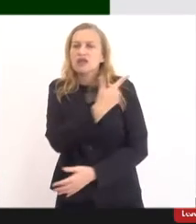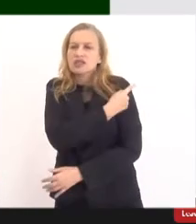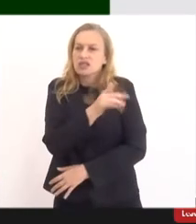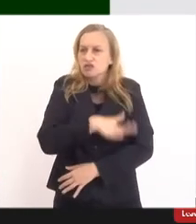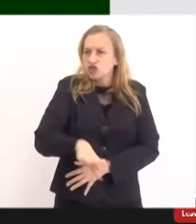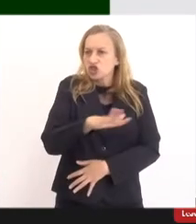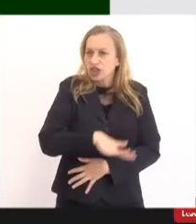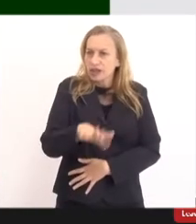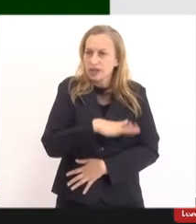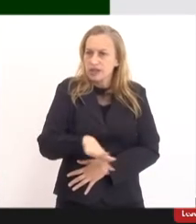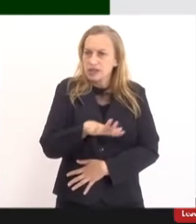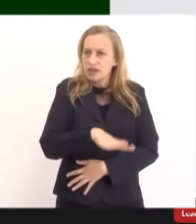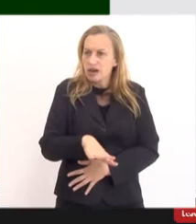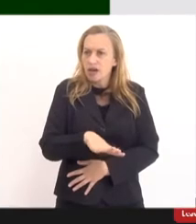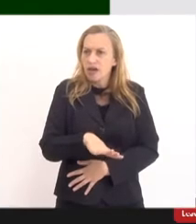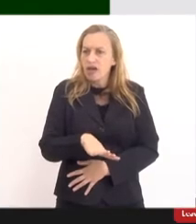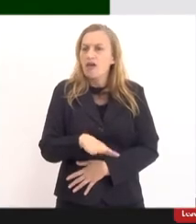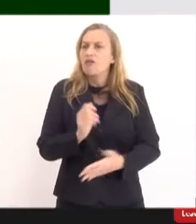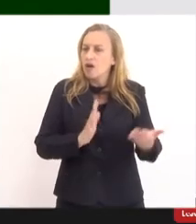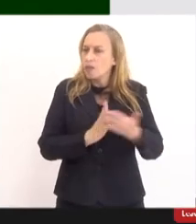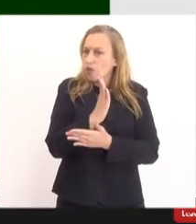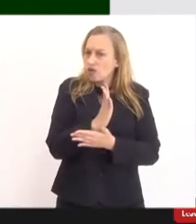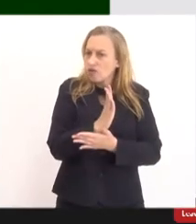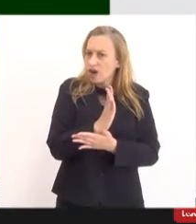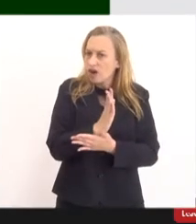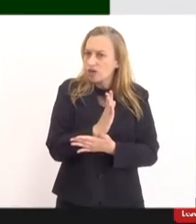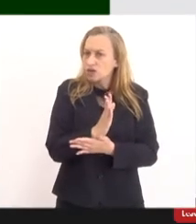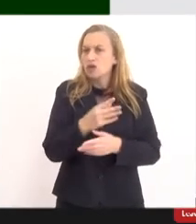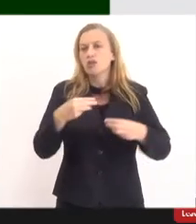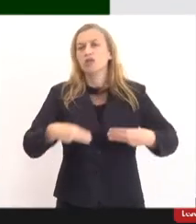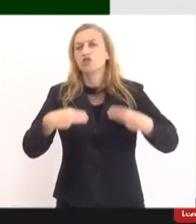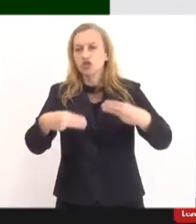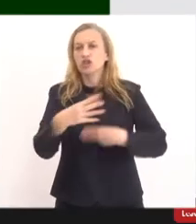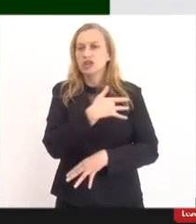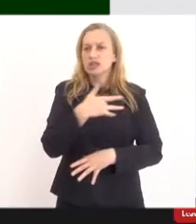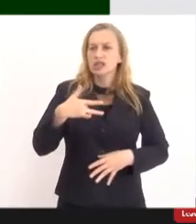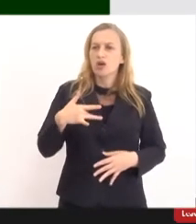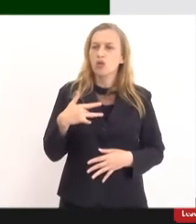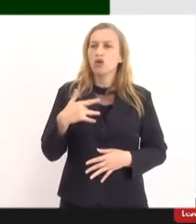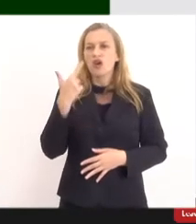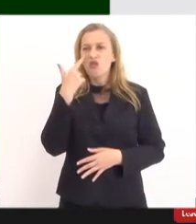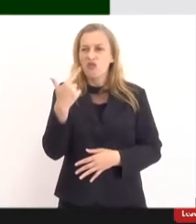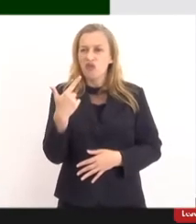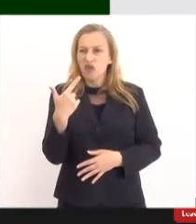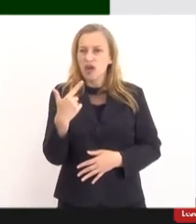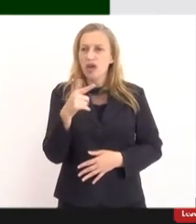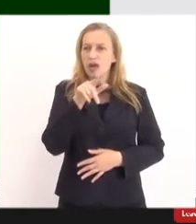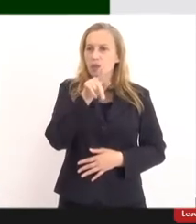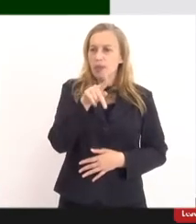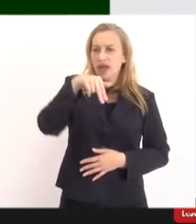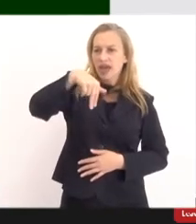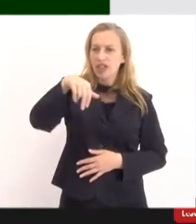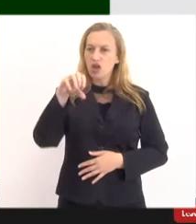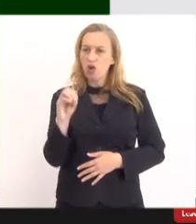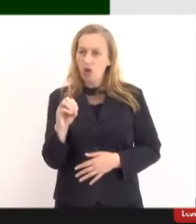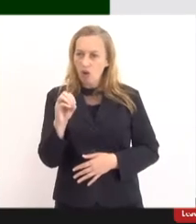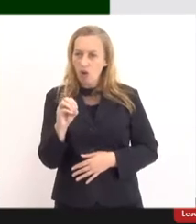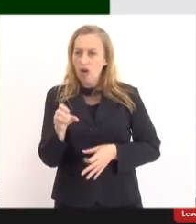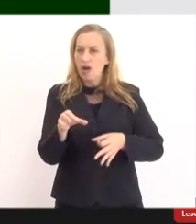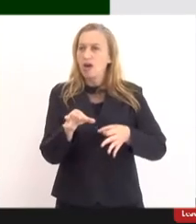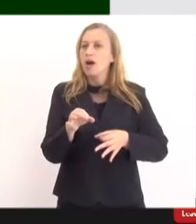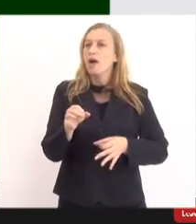crianças, ela foi aprovada pelo Ministério da Saúde para o PNO, Plano Nacional de